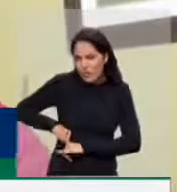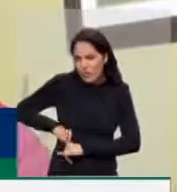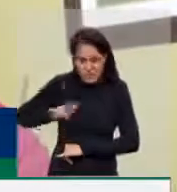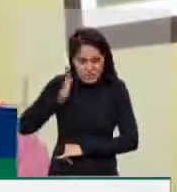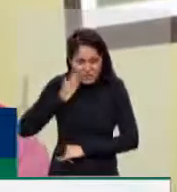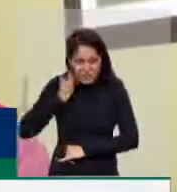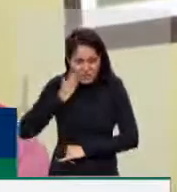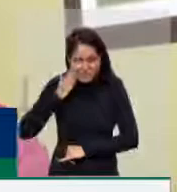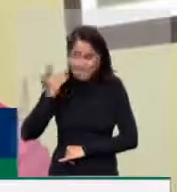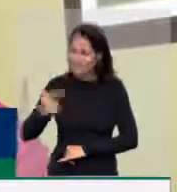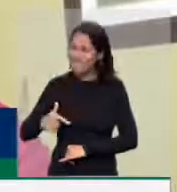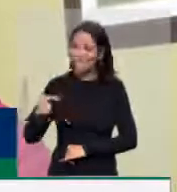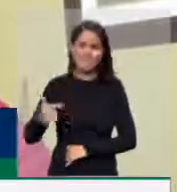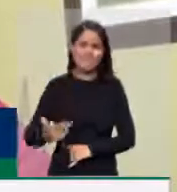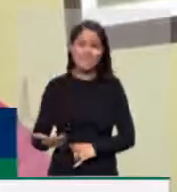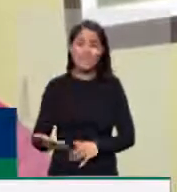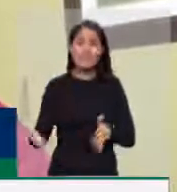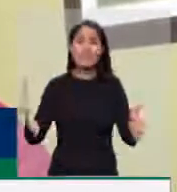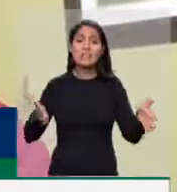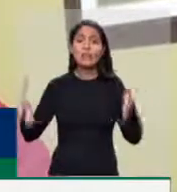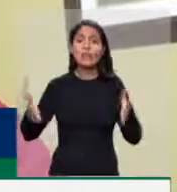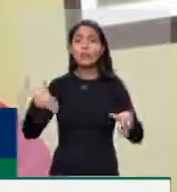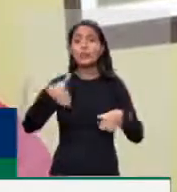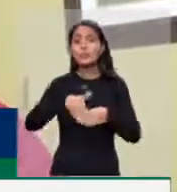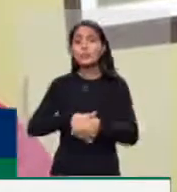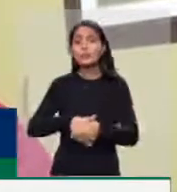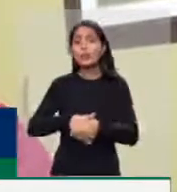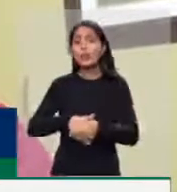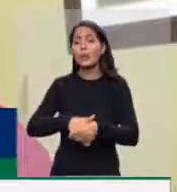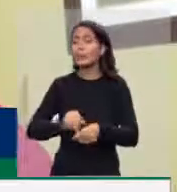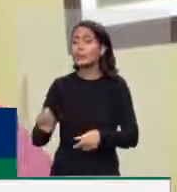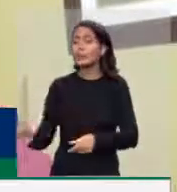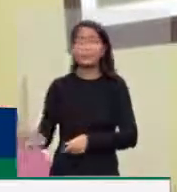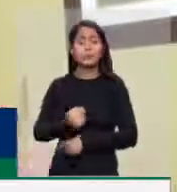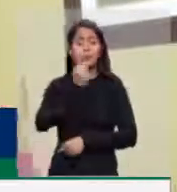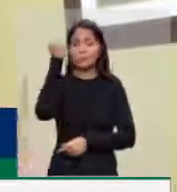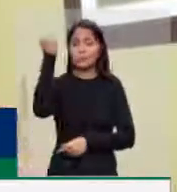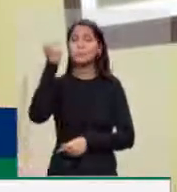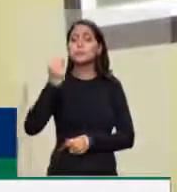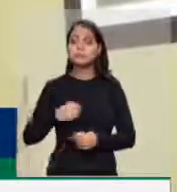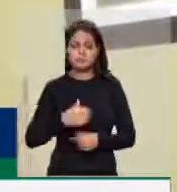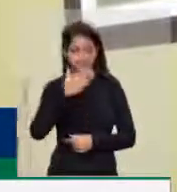a dia neste período da eleição que se agravou intensamente. Muito obrigada.